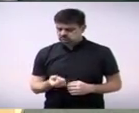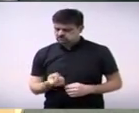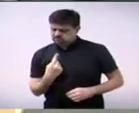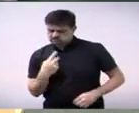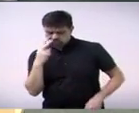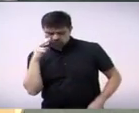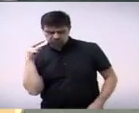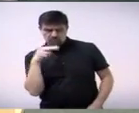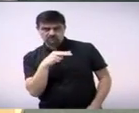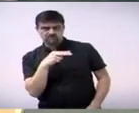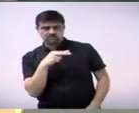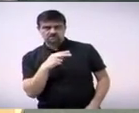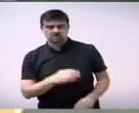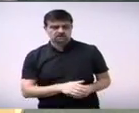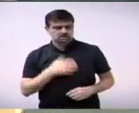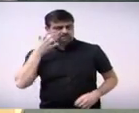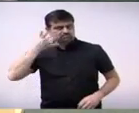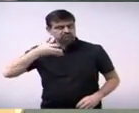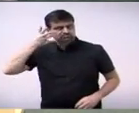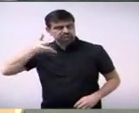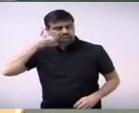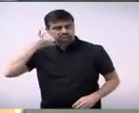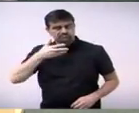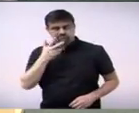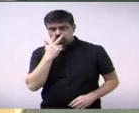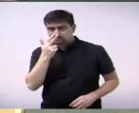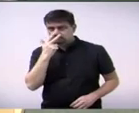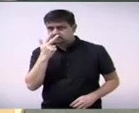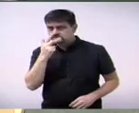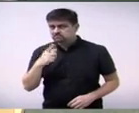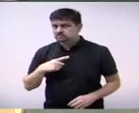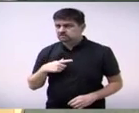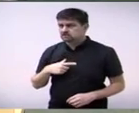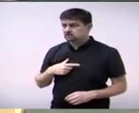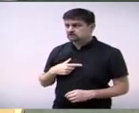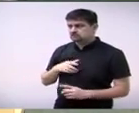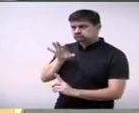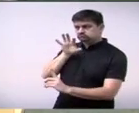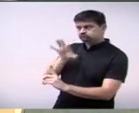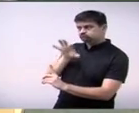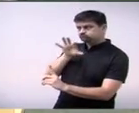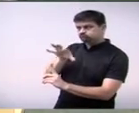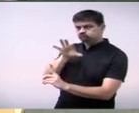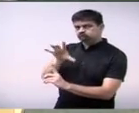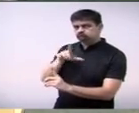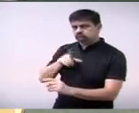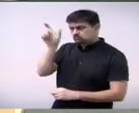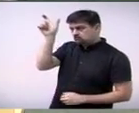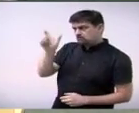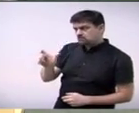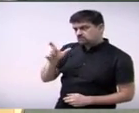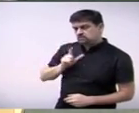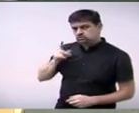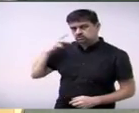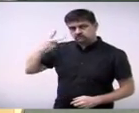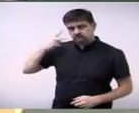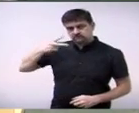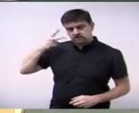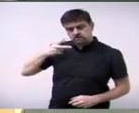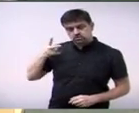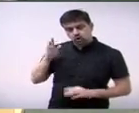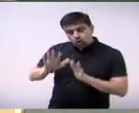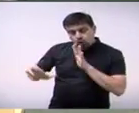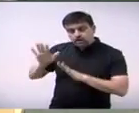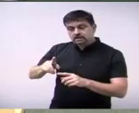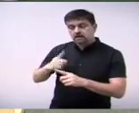na última palavra transpareceu aí ameaça a colegas falando o que foi falado aqui poderá render processo